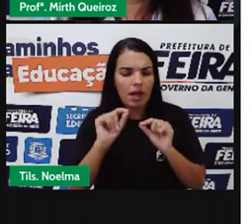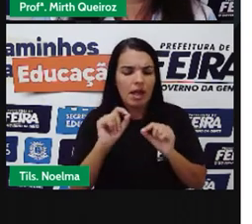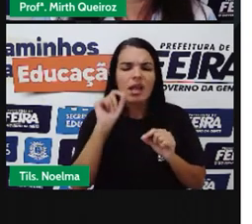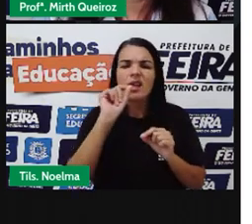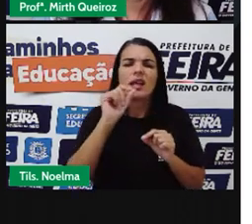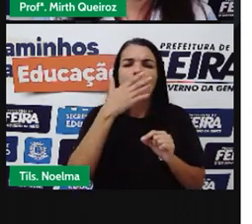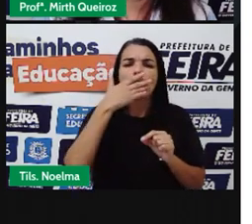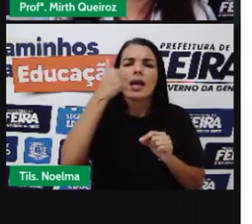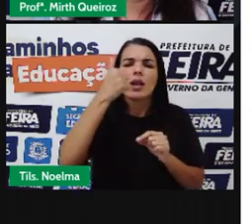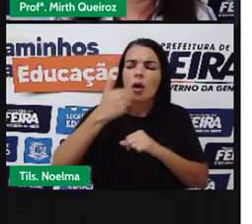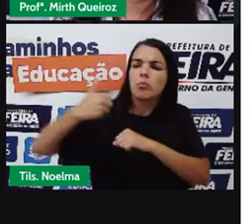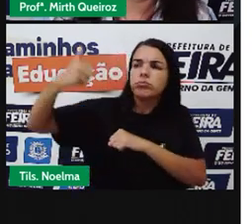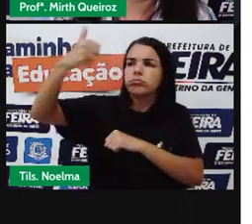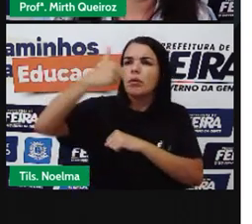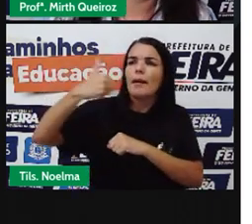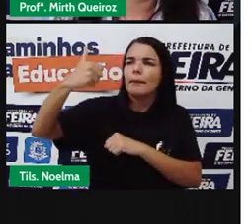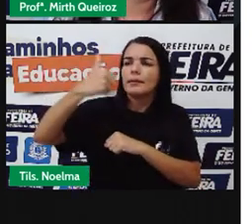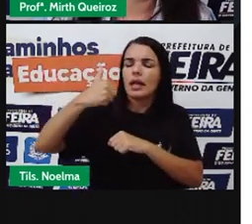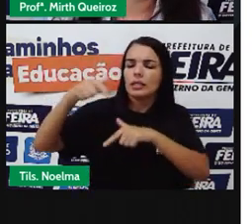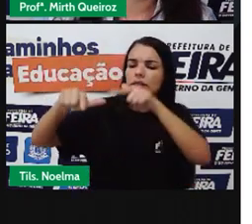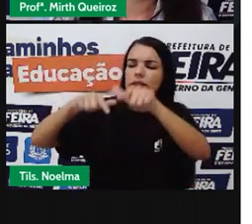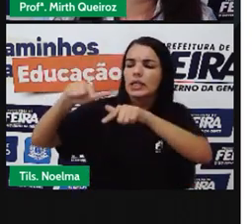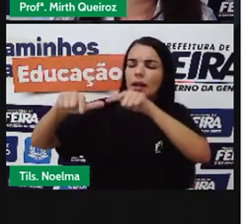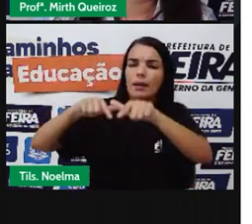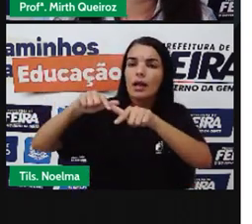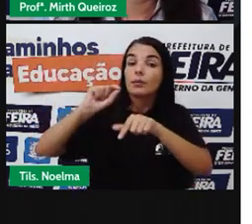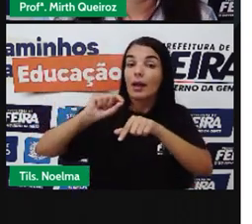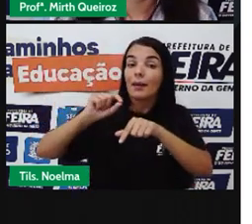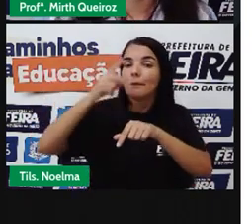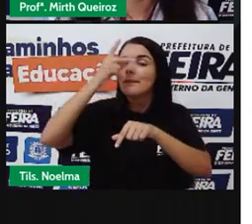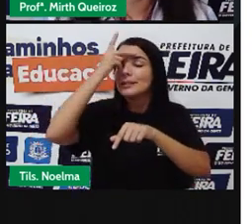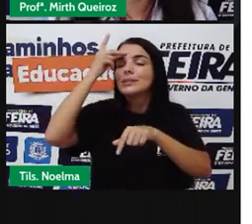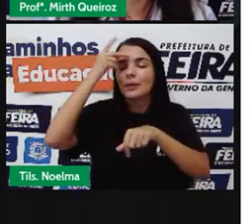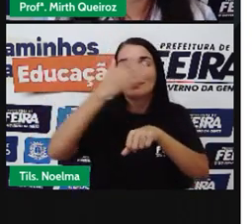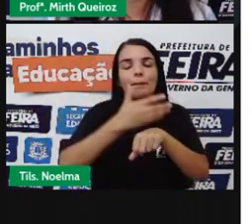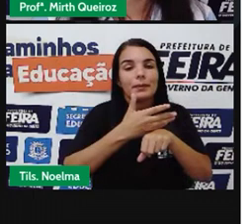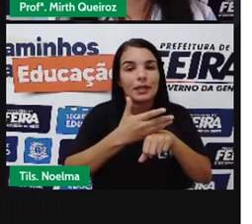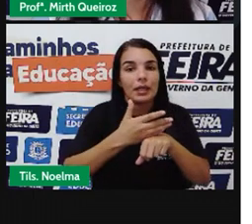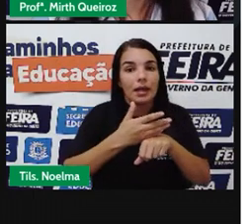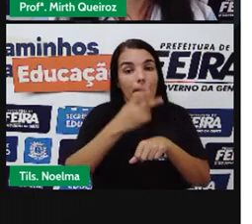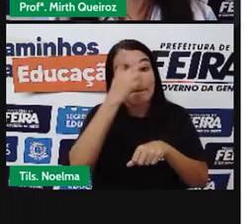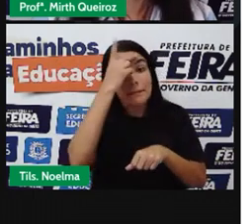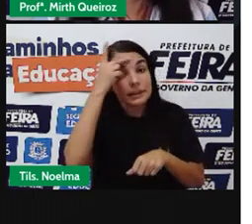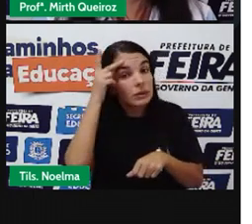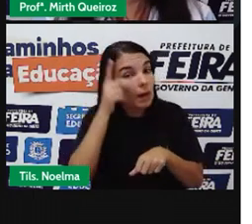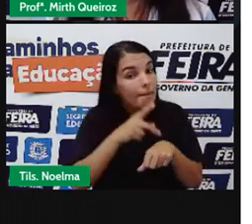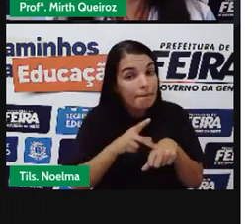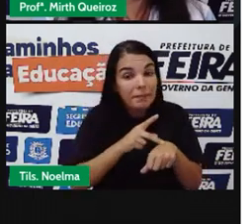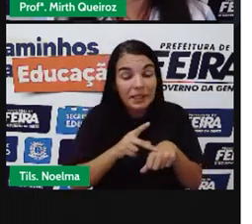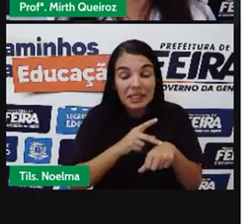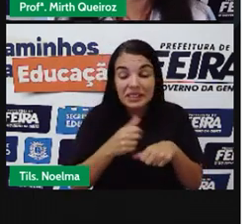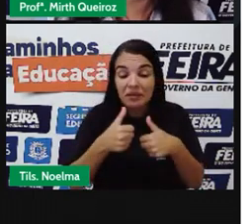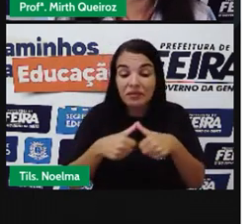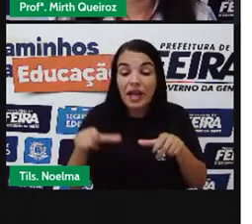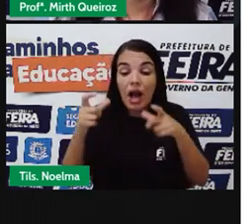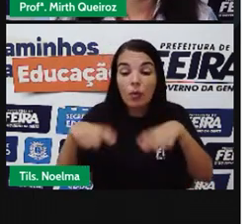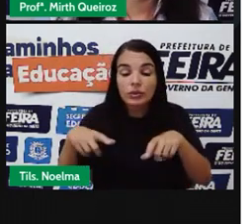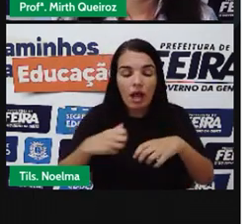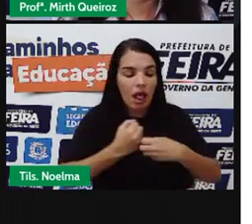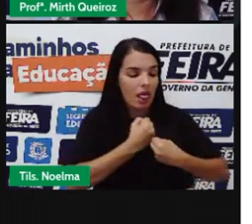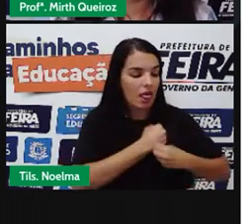posições No mercado de trabalho São os brancos E os negros geralmente Ficam na limpeza